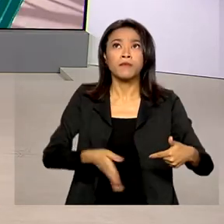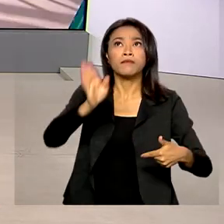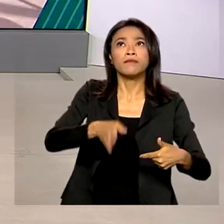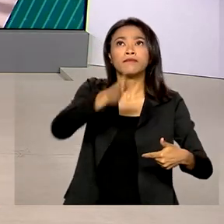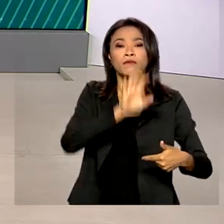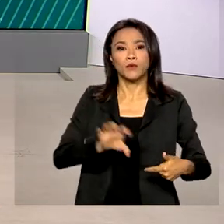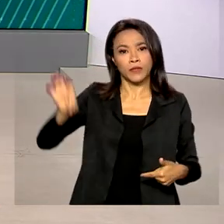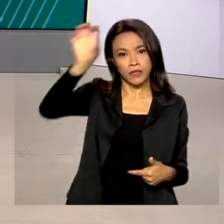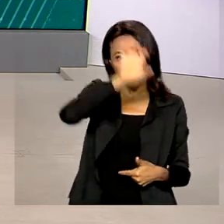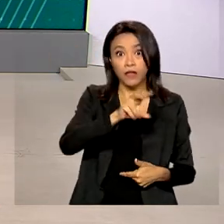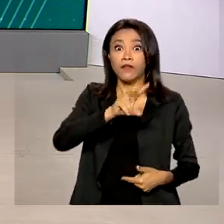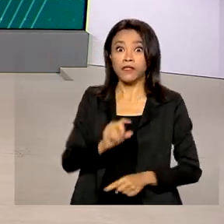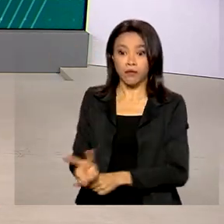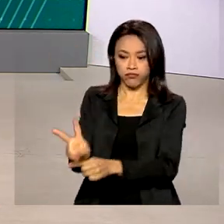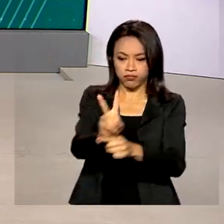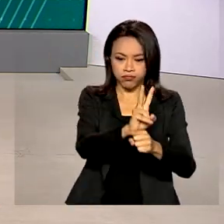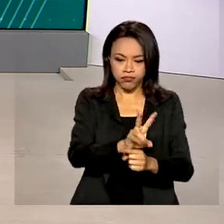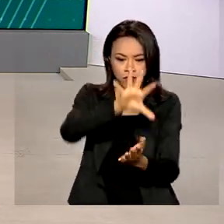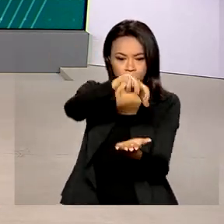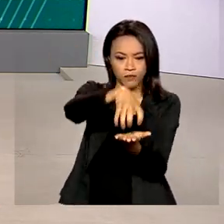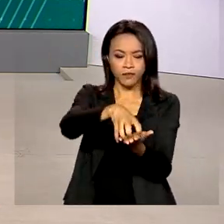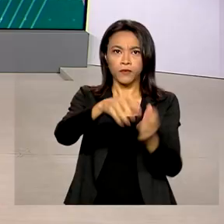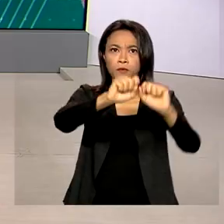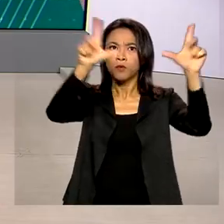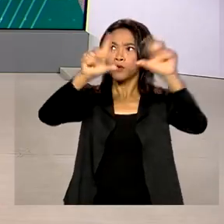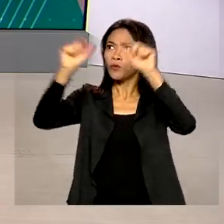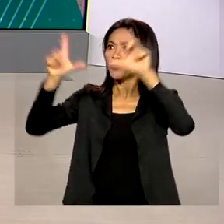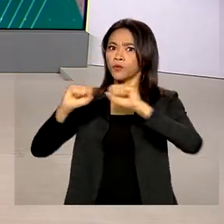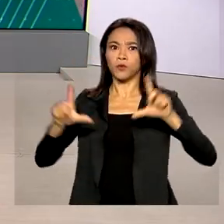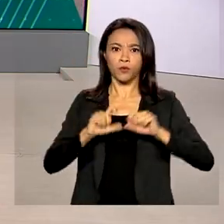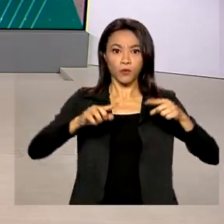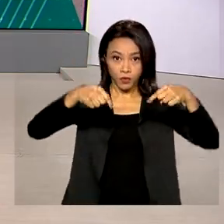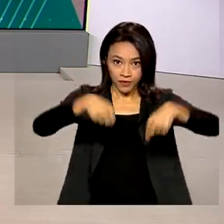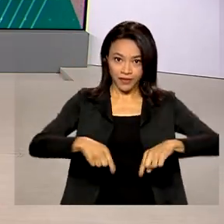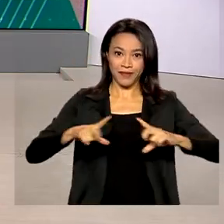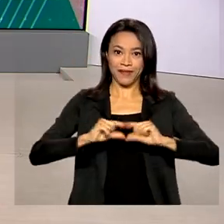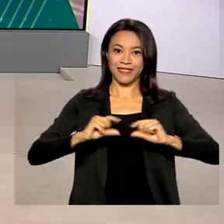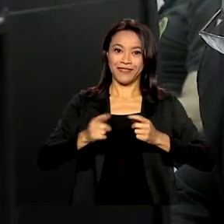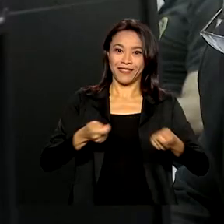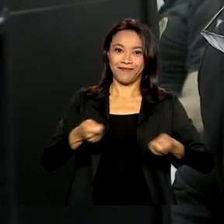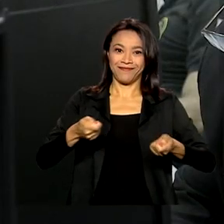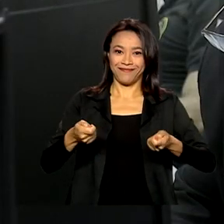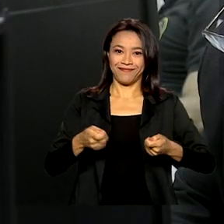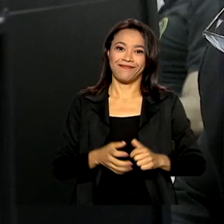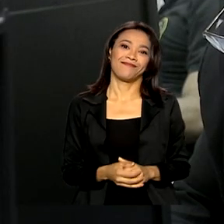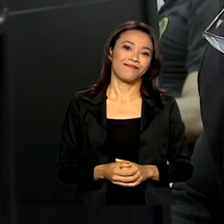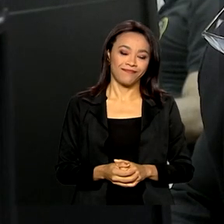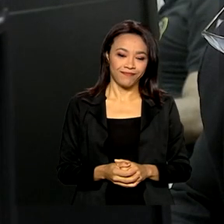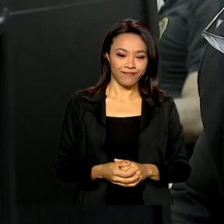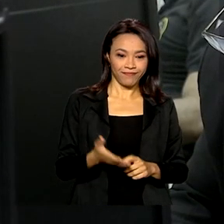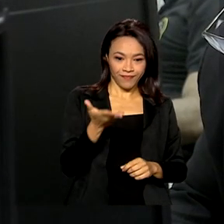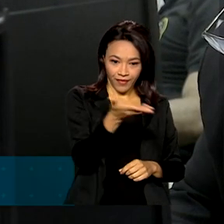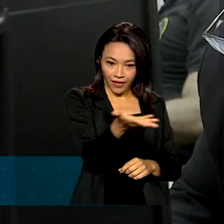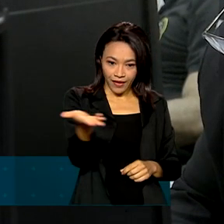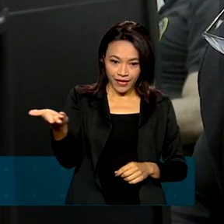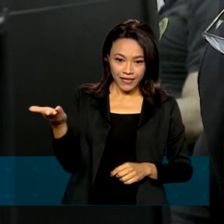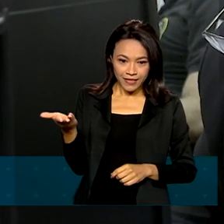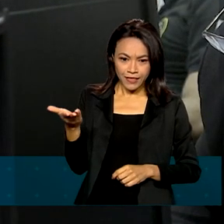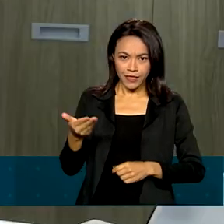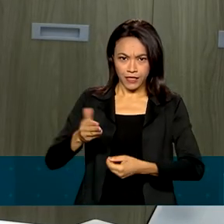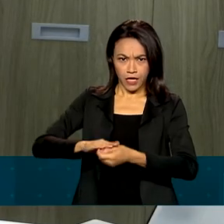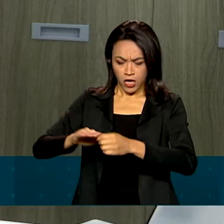serão monitorados pelo Centro Integrado de Comando e Controle Nacional, aqui em Brasília. Por meio destes